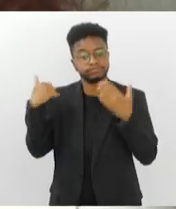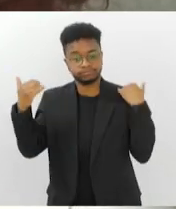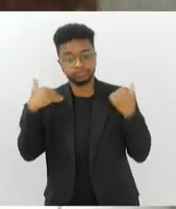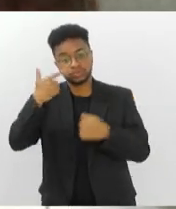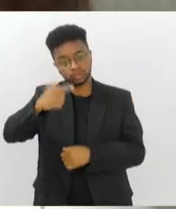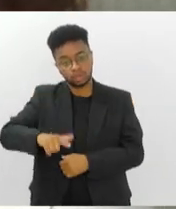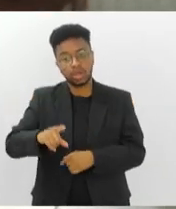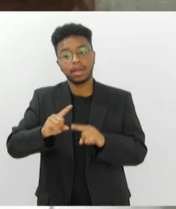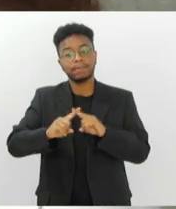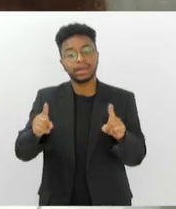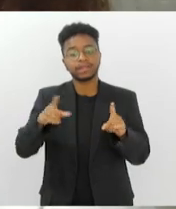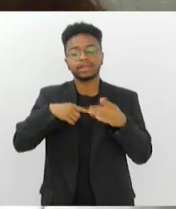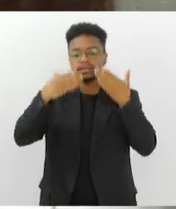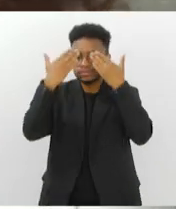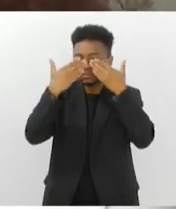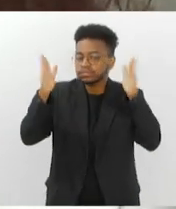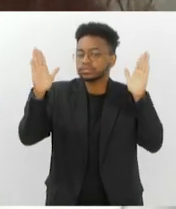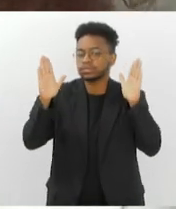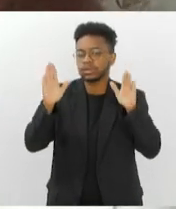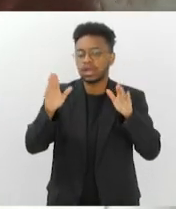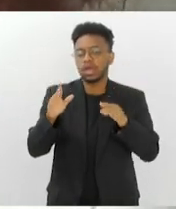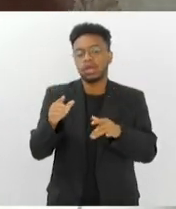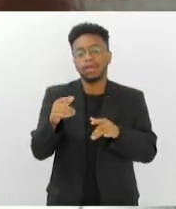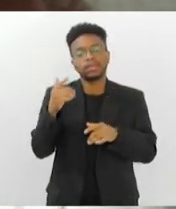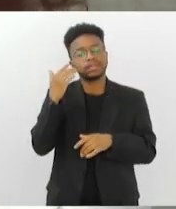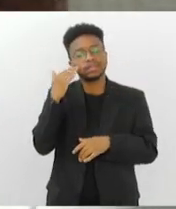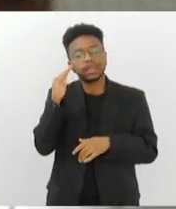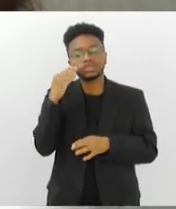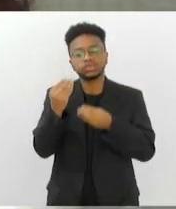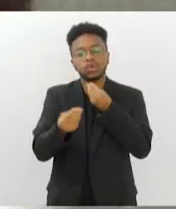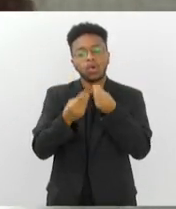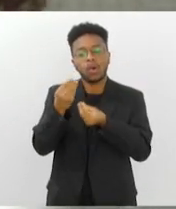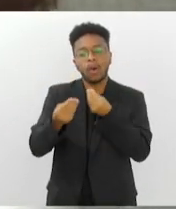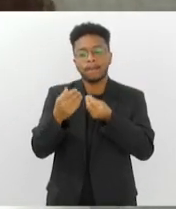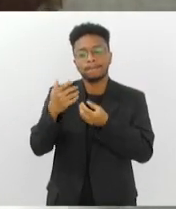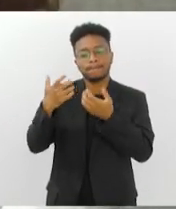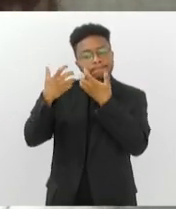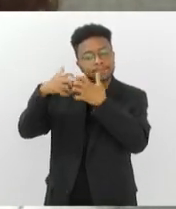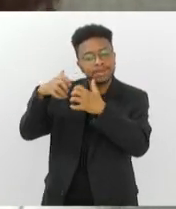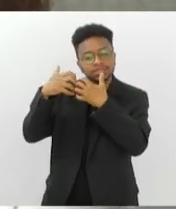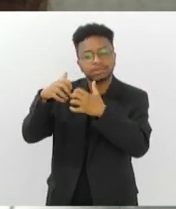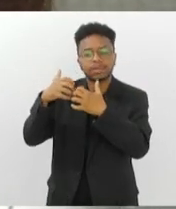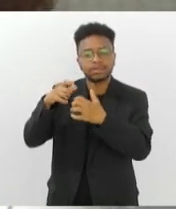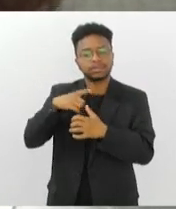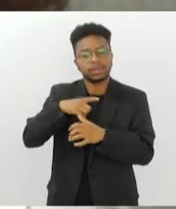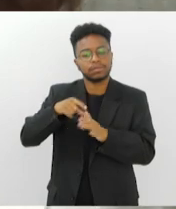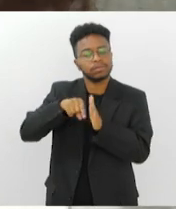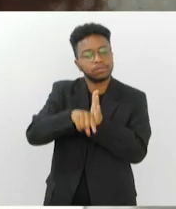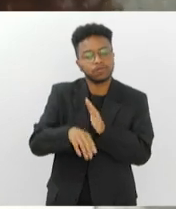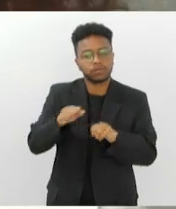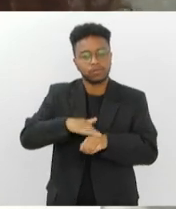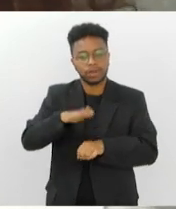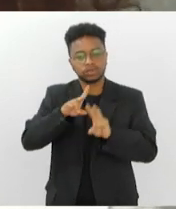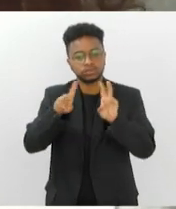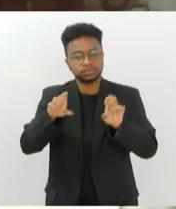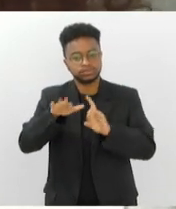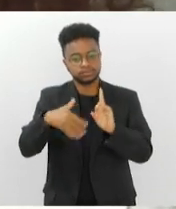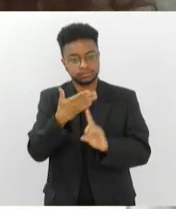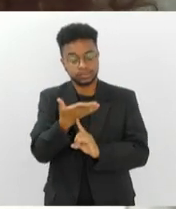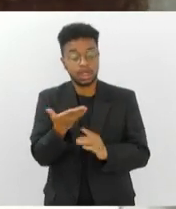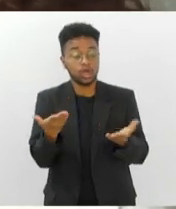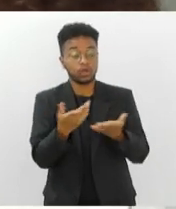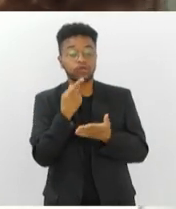também que amplia a complexidade do pensamento deles sobre a questão ambiental. E, Ana, falando agora das questões